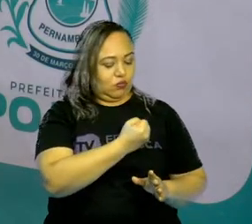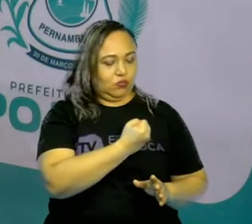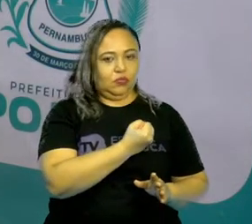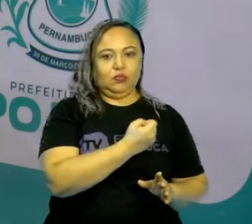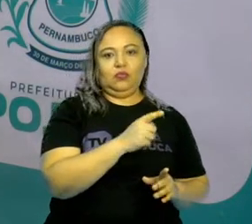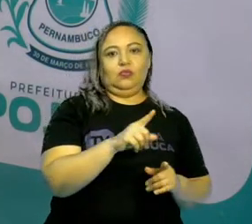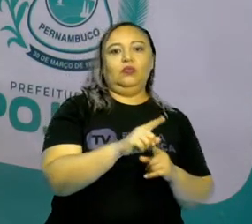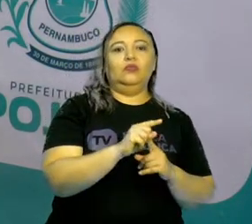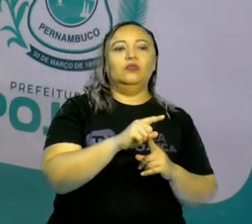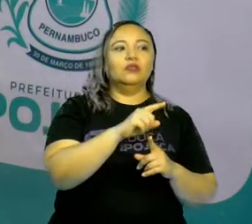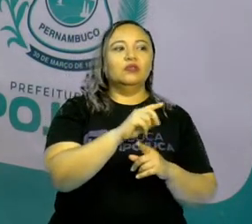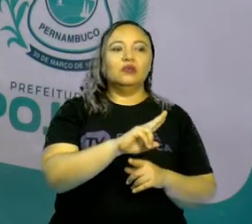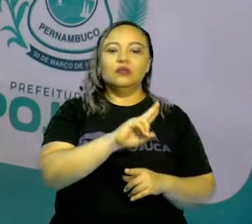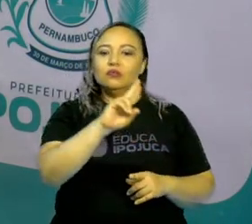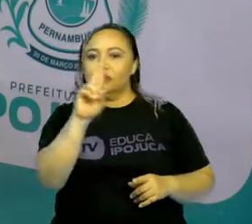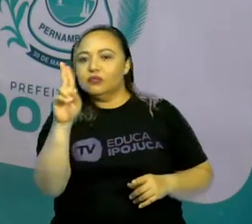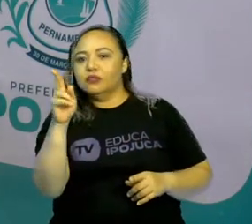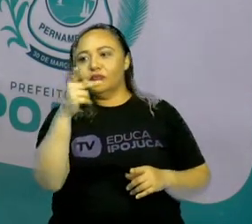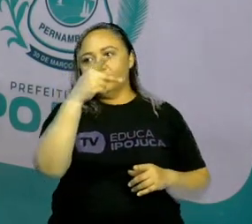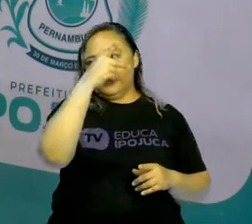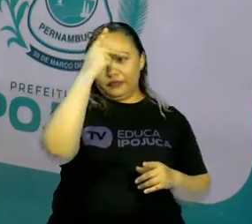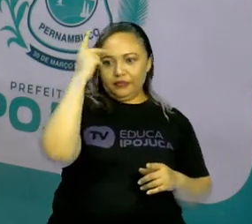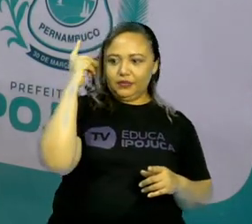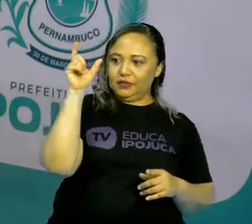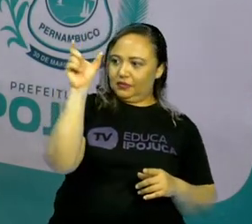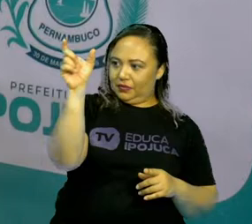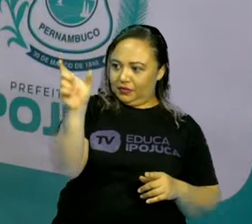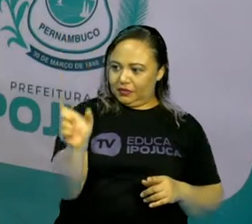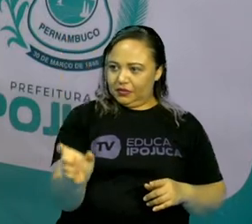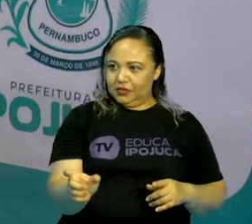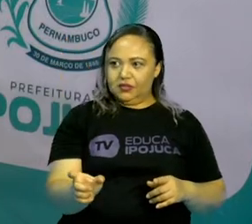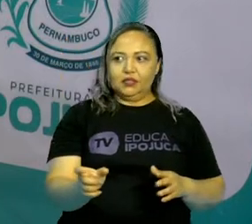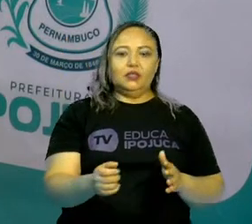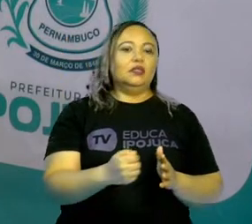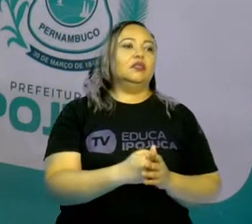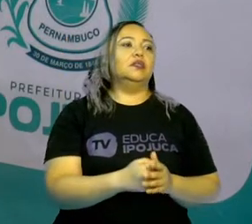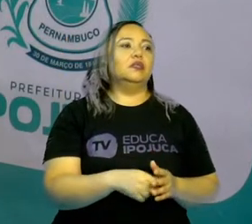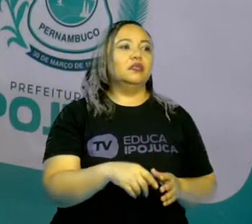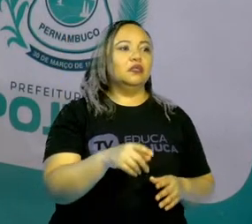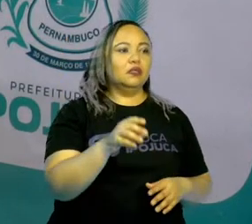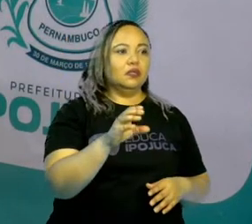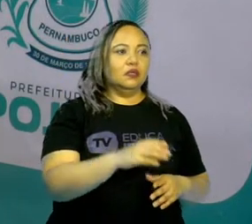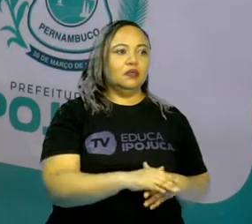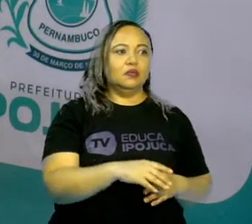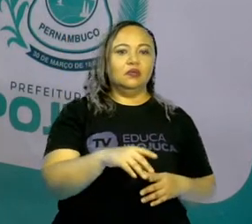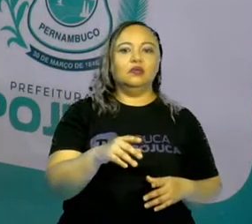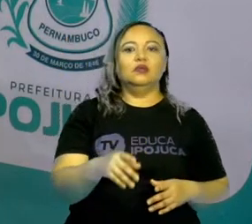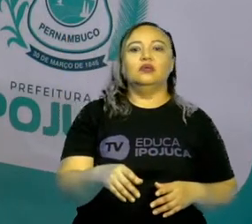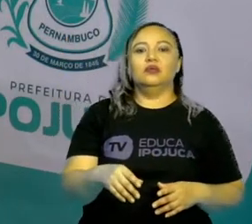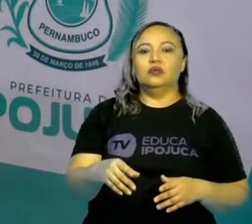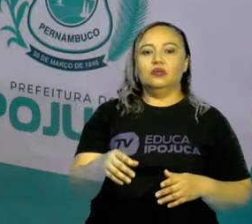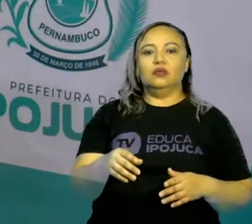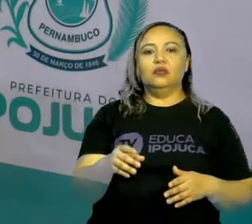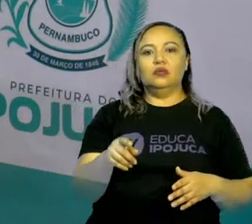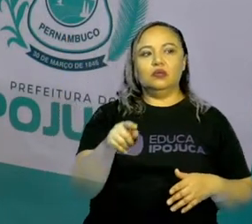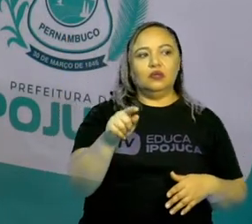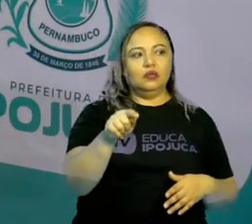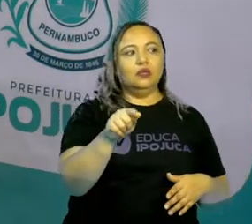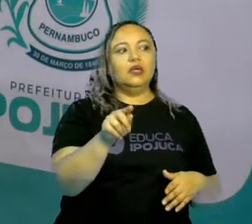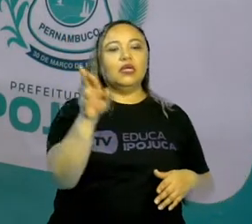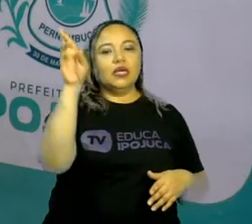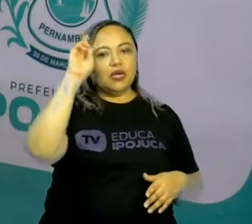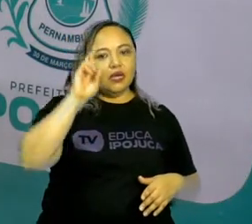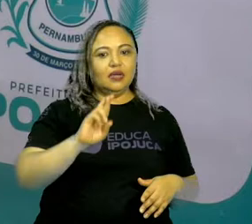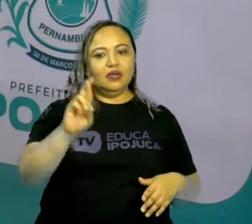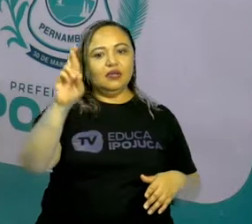inclusive o nome da pessoa que tem a inscrição lá no estabelecimento que é